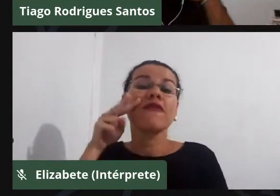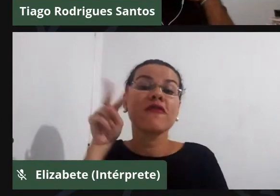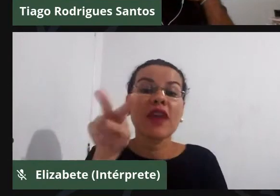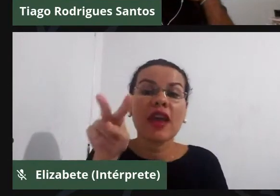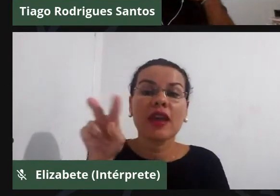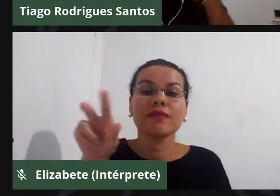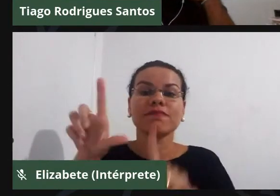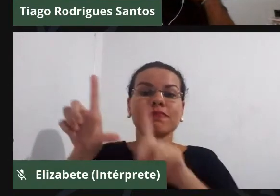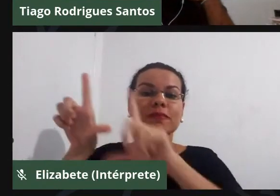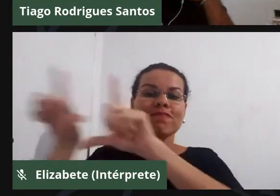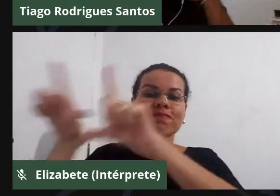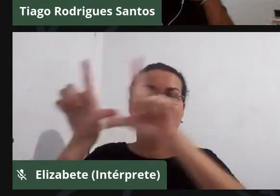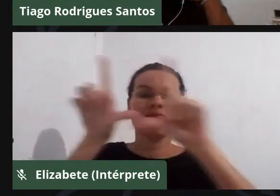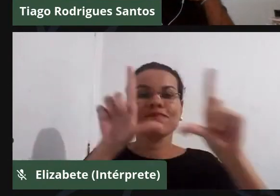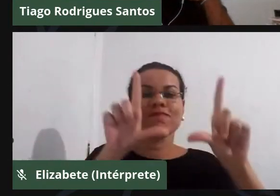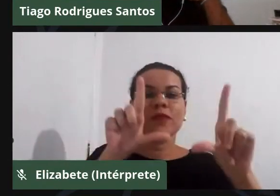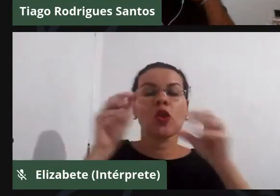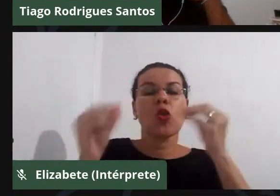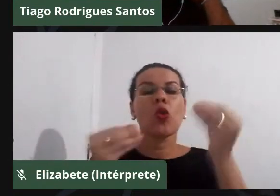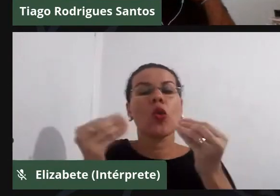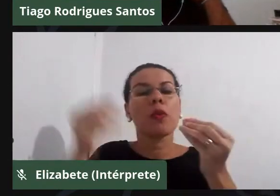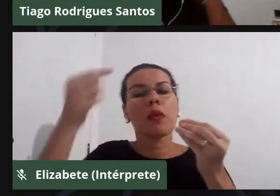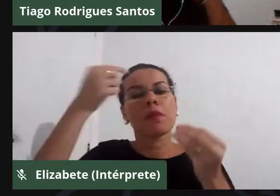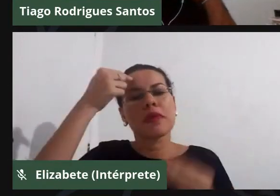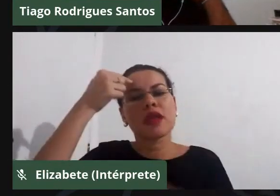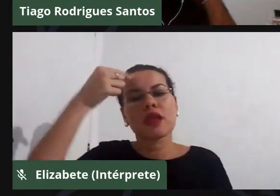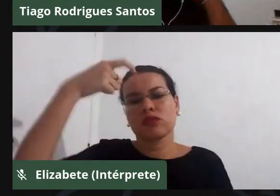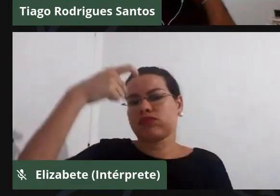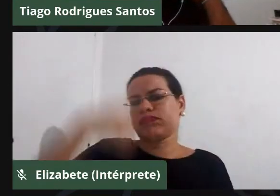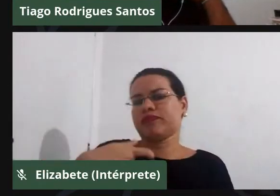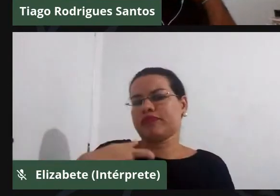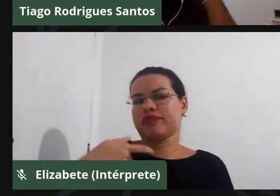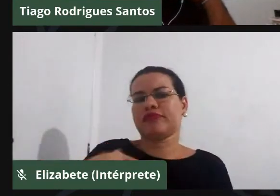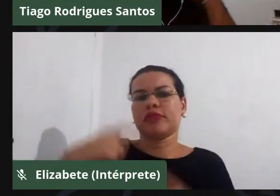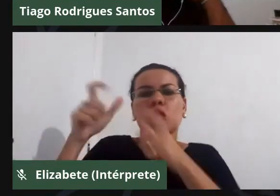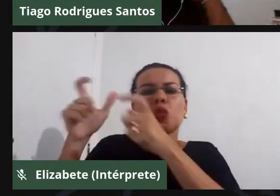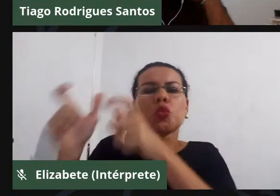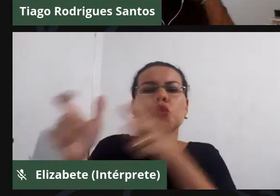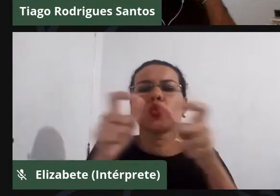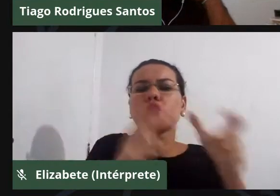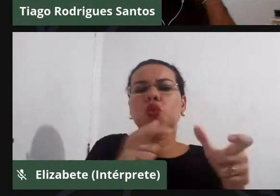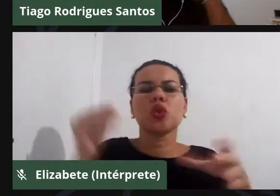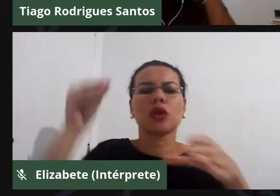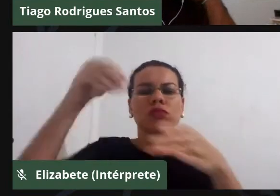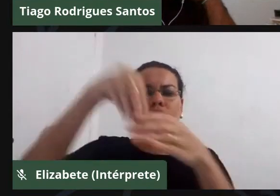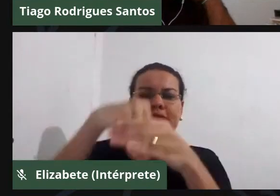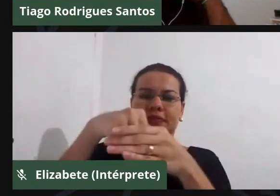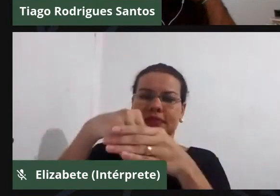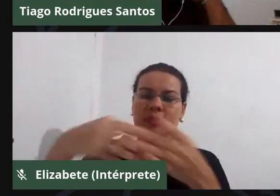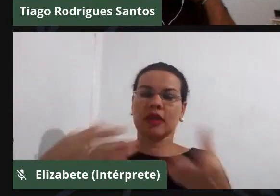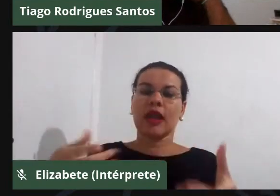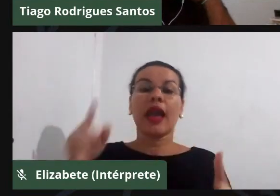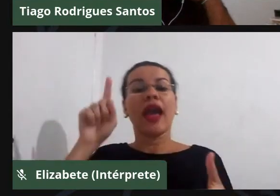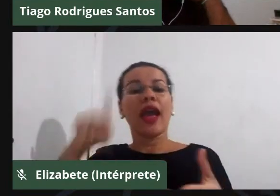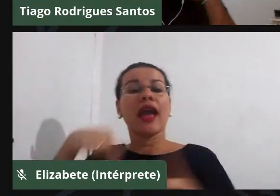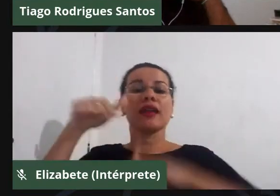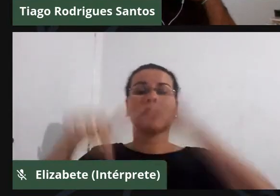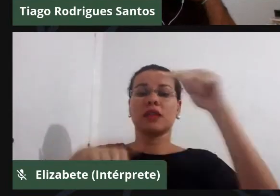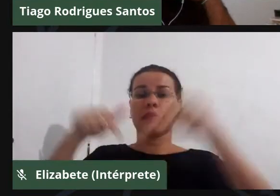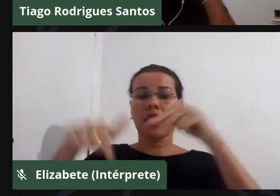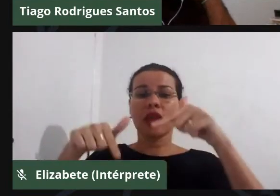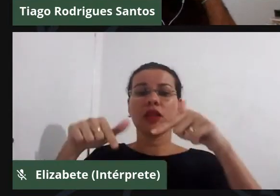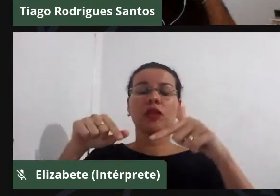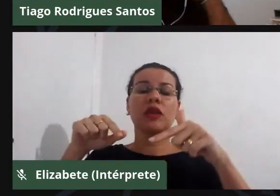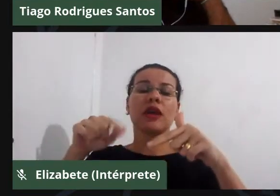forma de se ver e repensar esse território, Então, é um trabalho que quem já